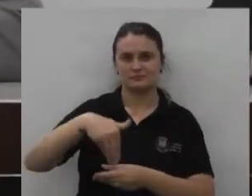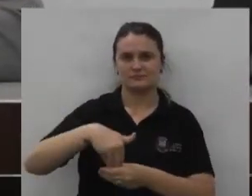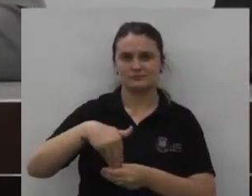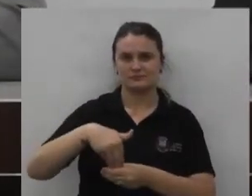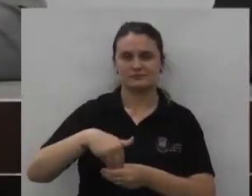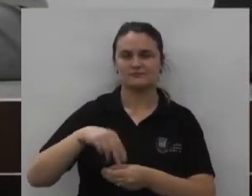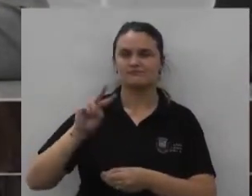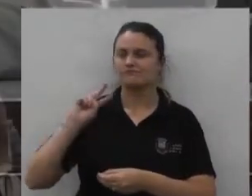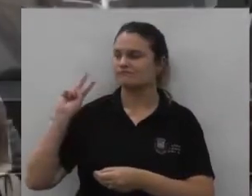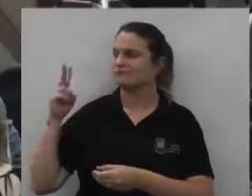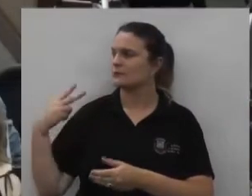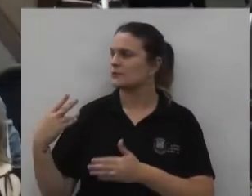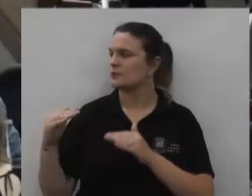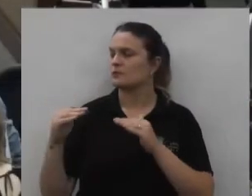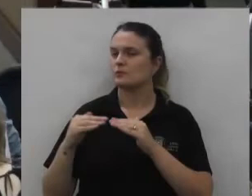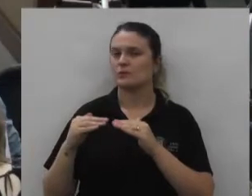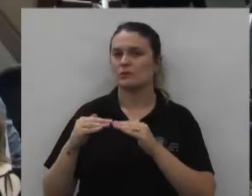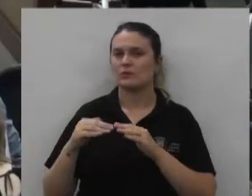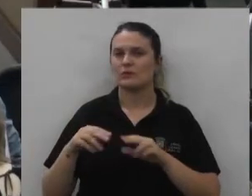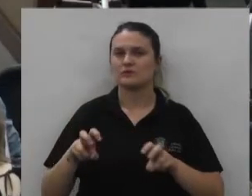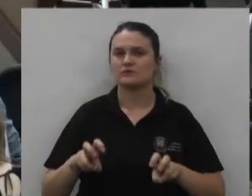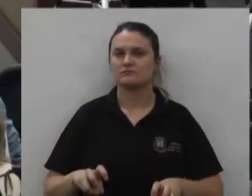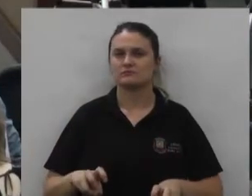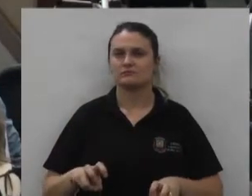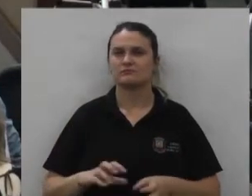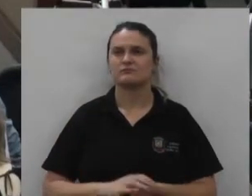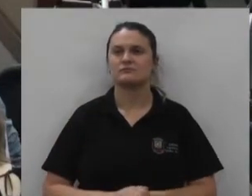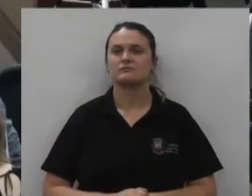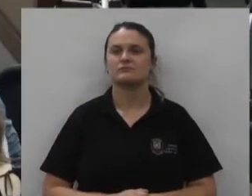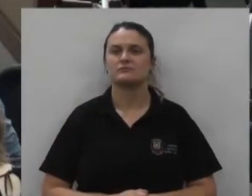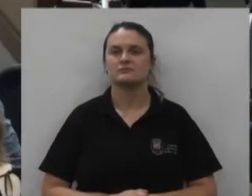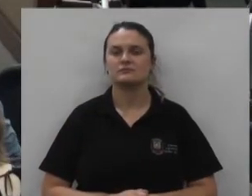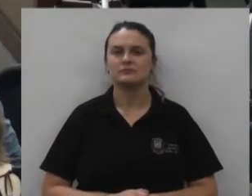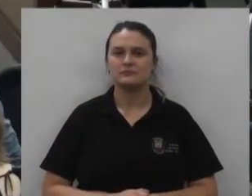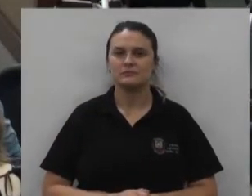em votação senhores vereadores que aprovam permaneça como estão